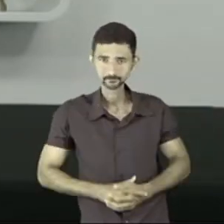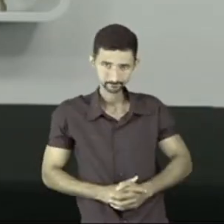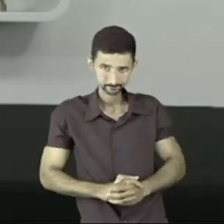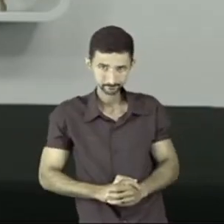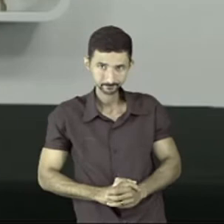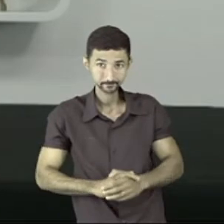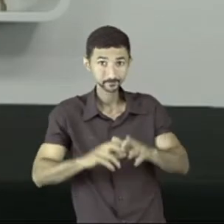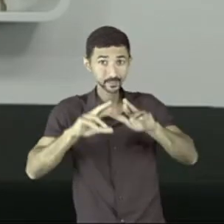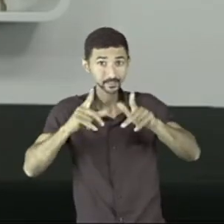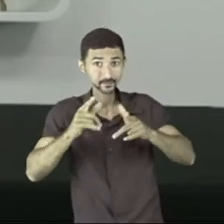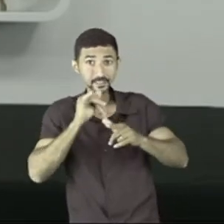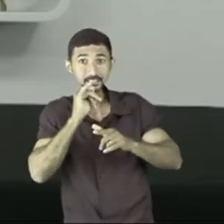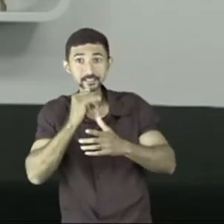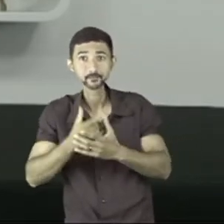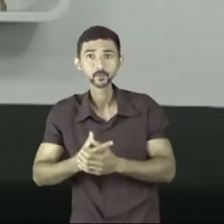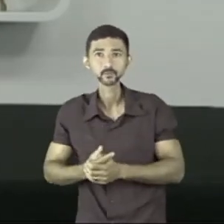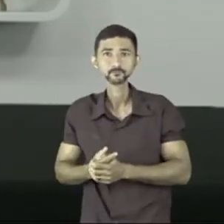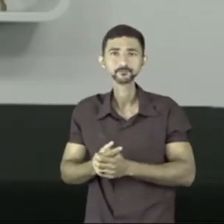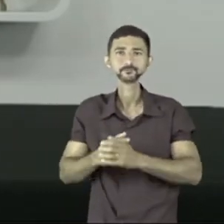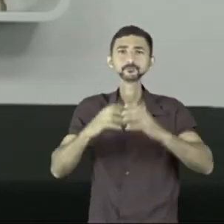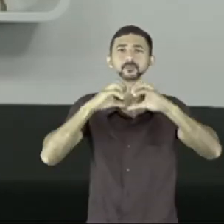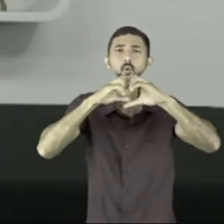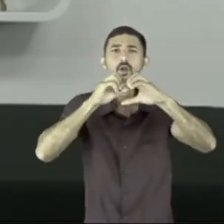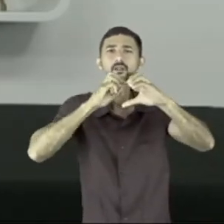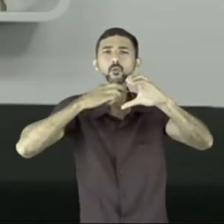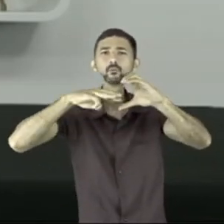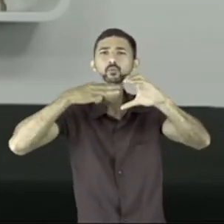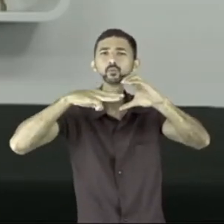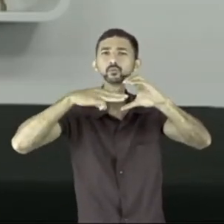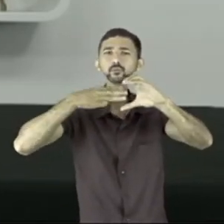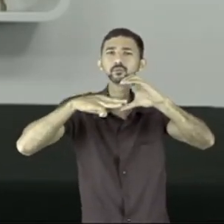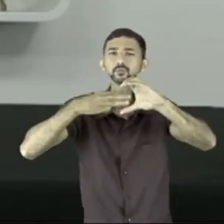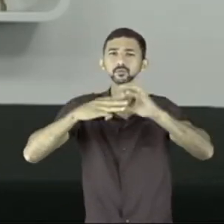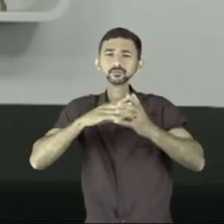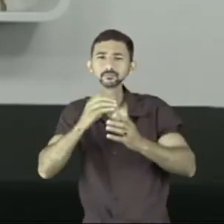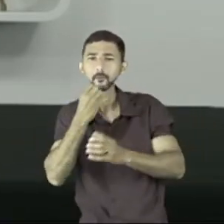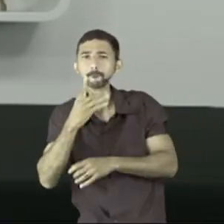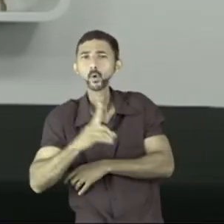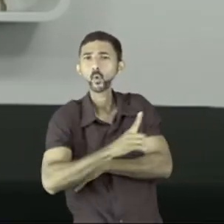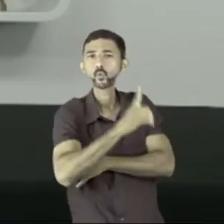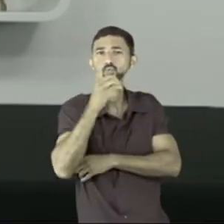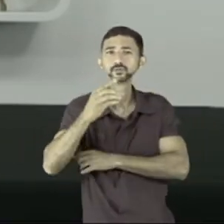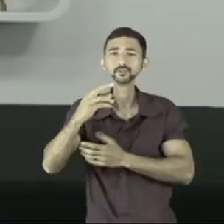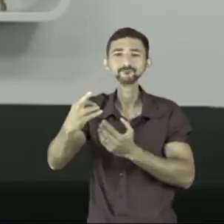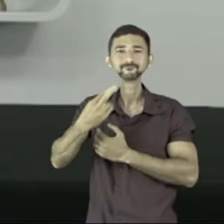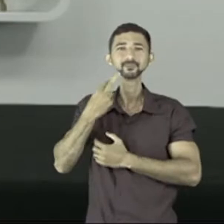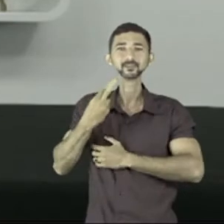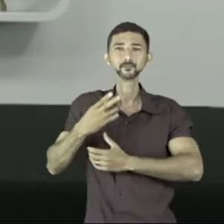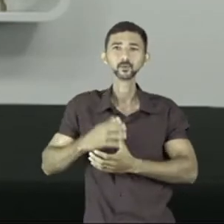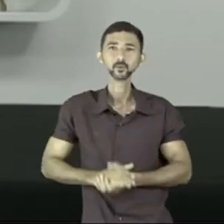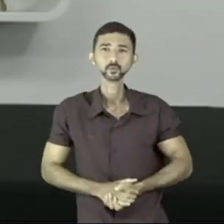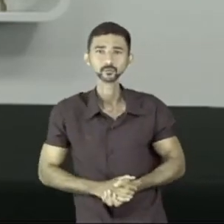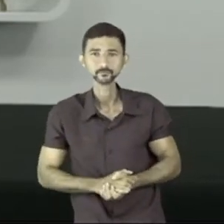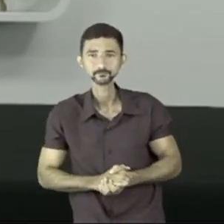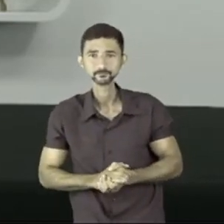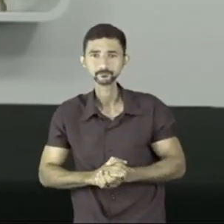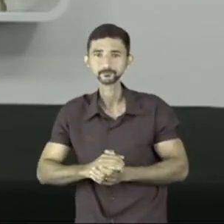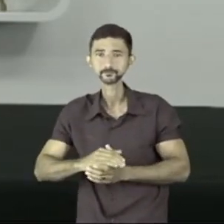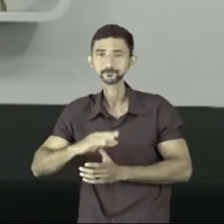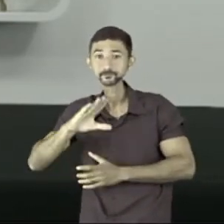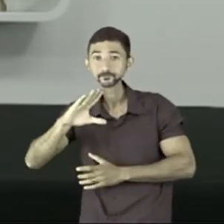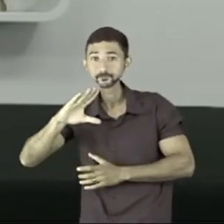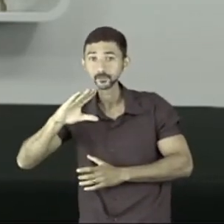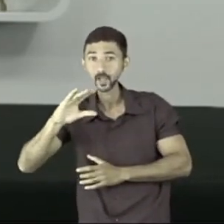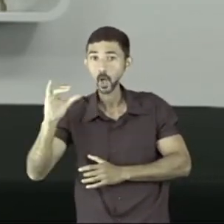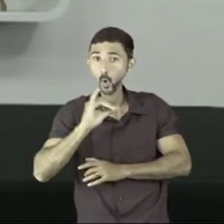contrário, seria se você manda os coraçõezinhos, dá bom dia para a pessoa e ela responde oi e escreve um monte de